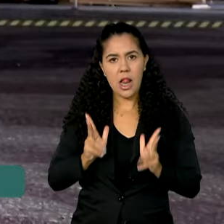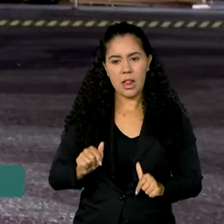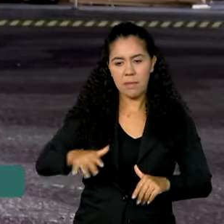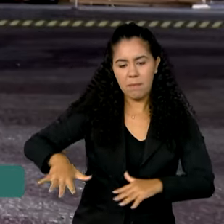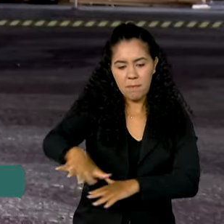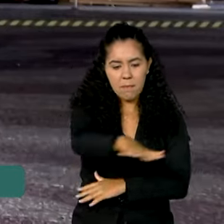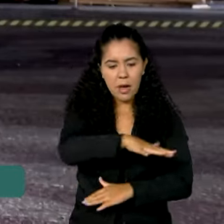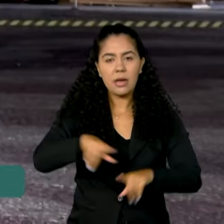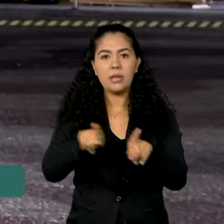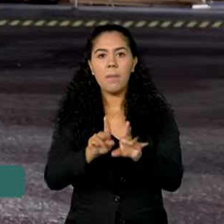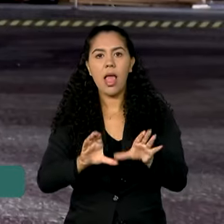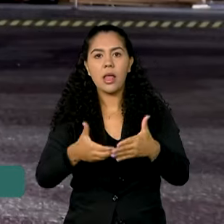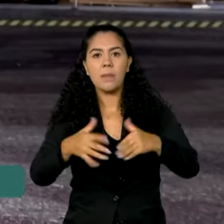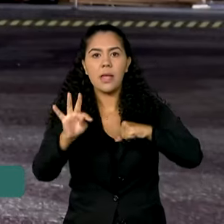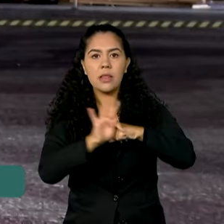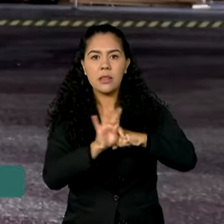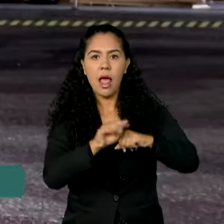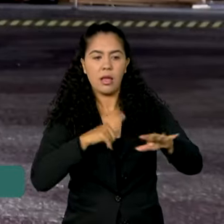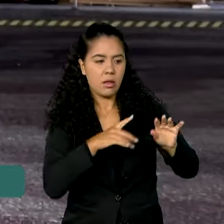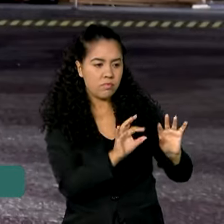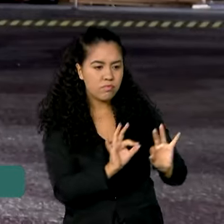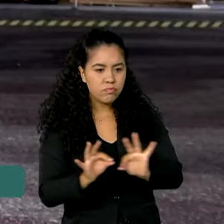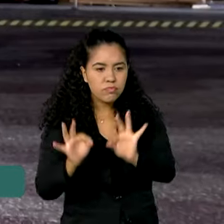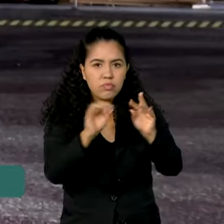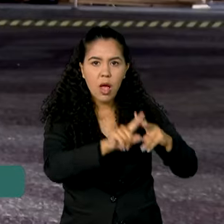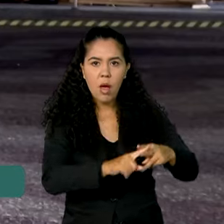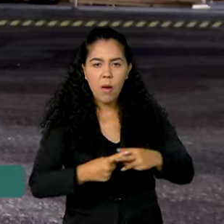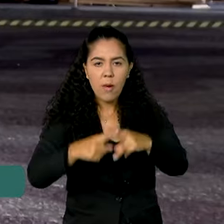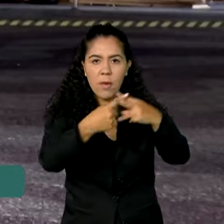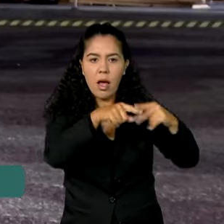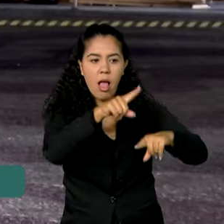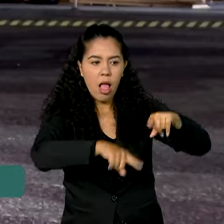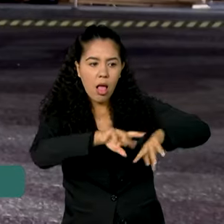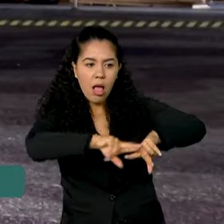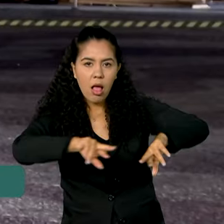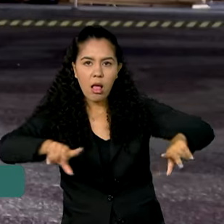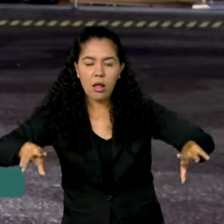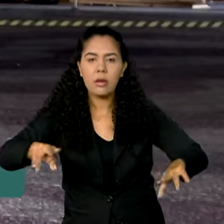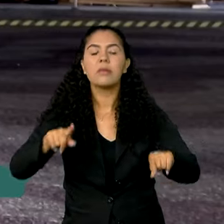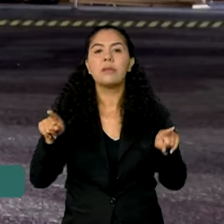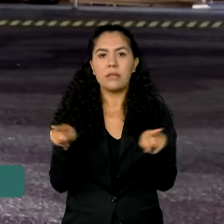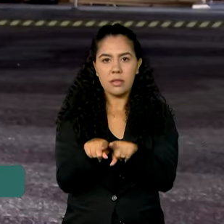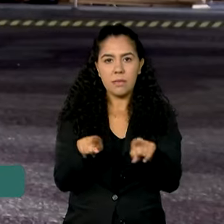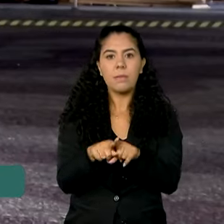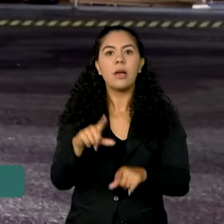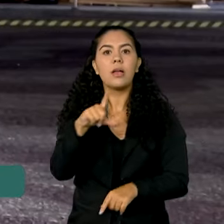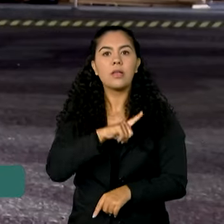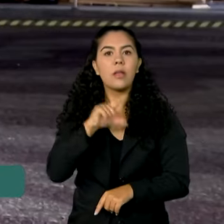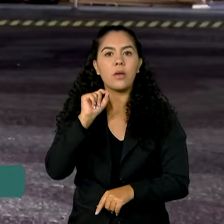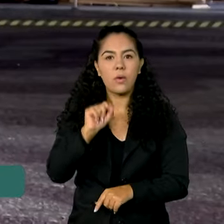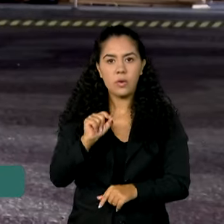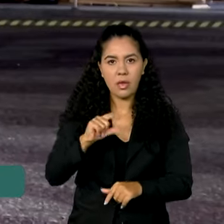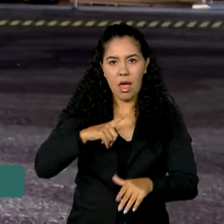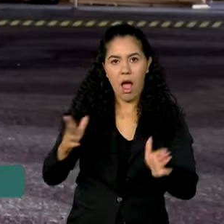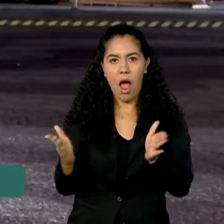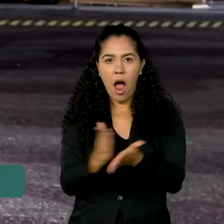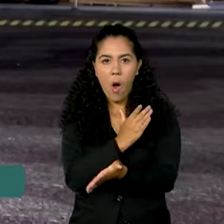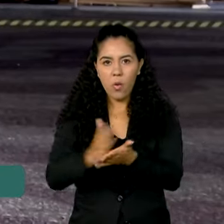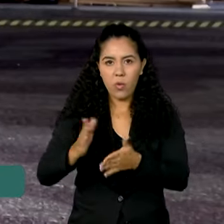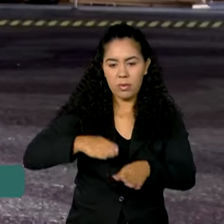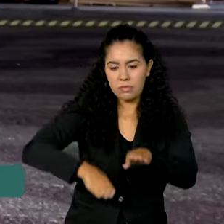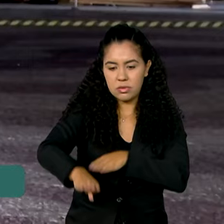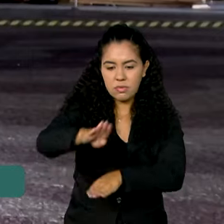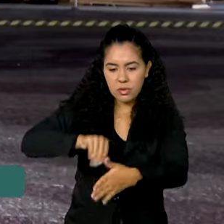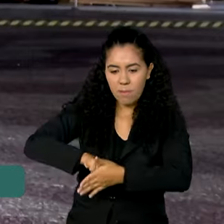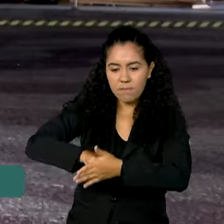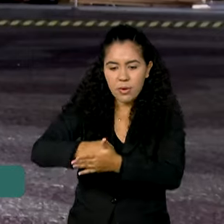equipes técnicas montando equipamentos. A preparação do Rio de Janeiro vai passar também pela interdição de vias e, claro, pela